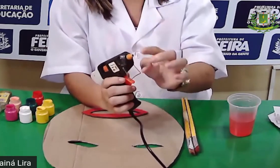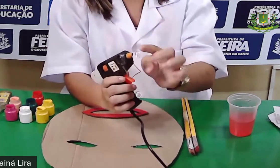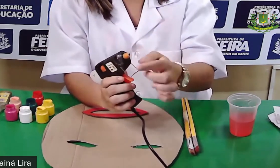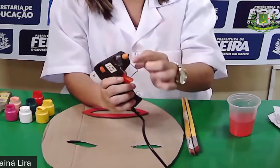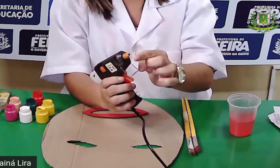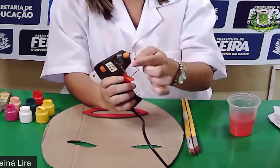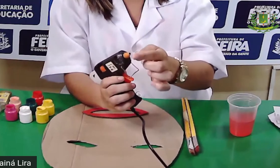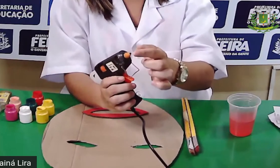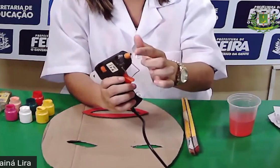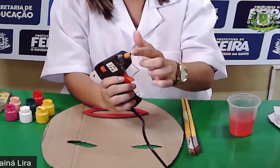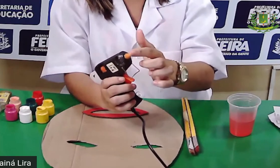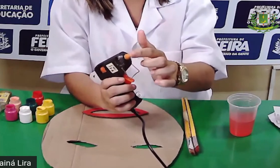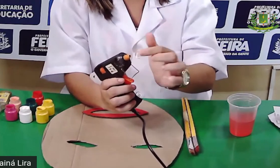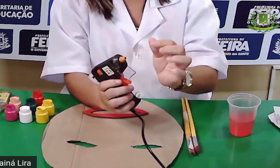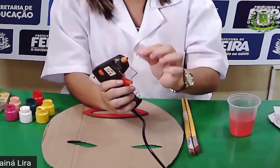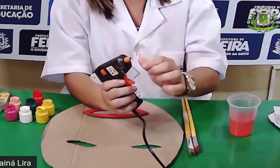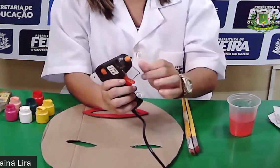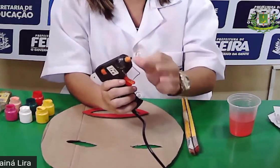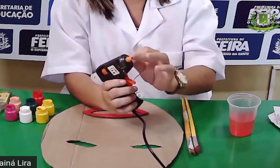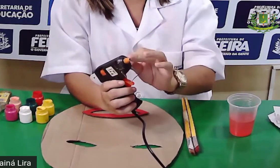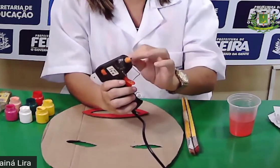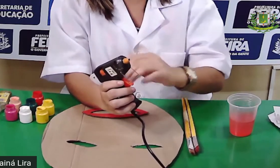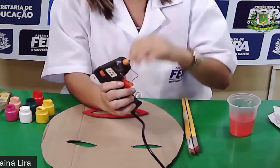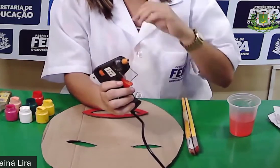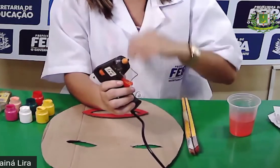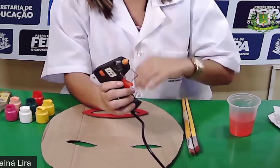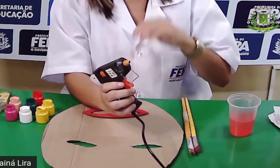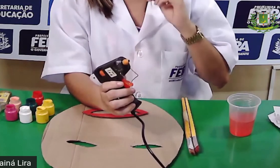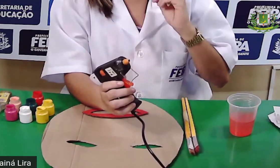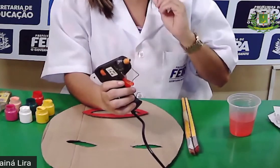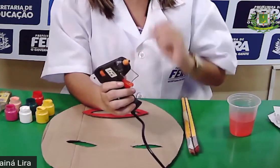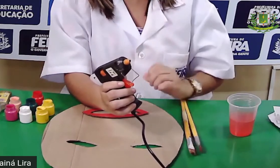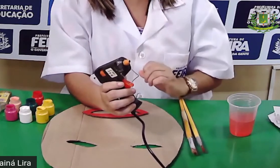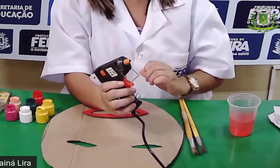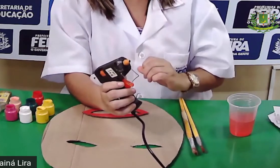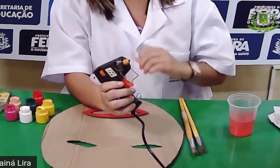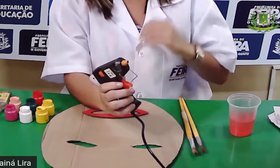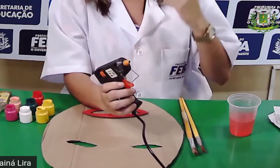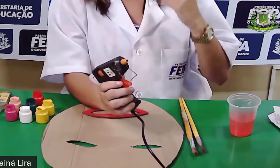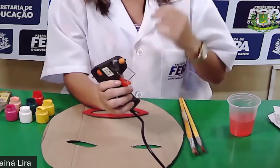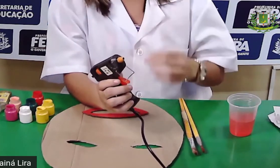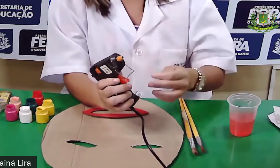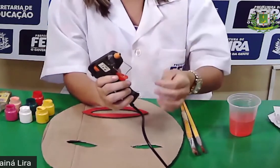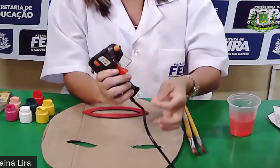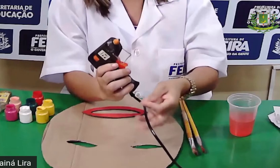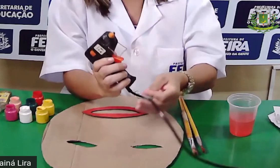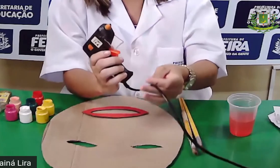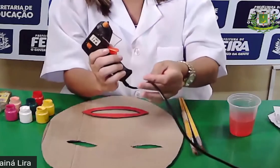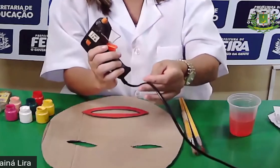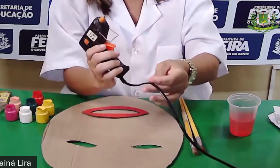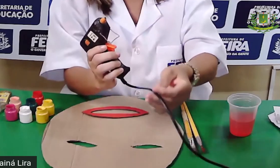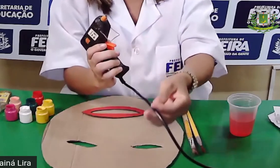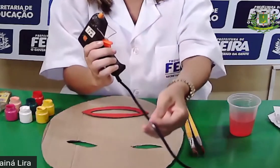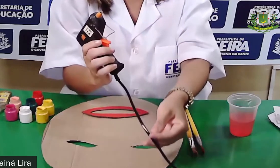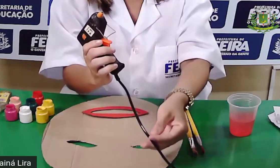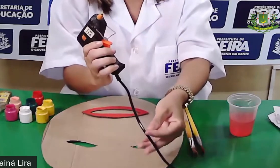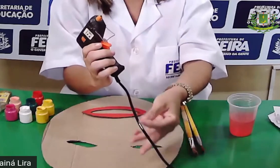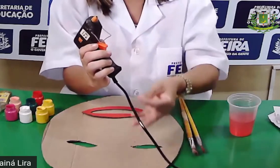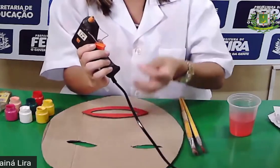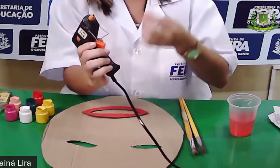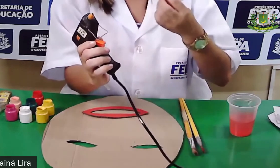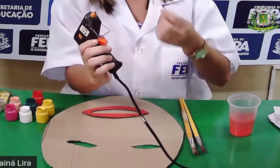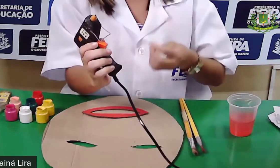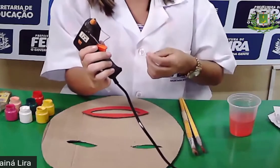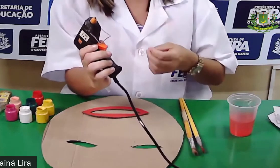ela é realmente, quando a fala cola quente, ela é quente mesmo, tá? Ela pode queimar, e como ela é na energia, olha aqui, o